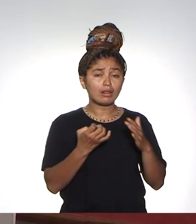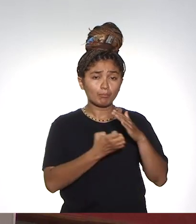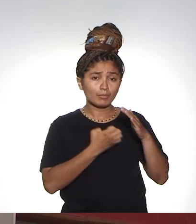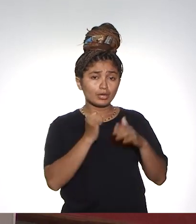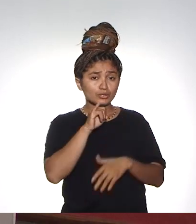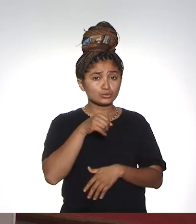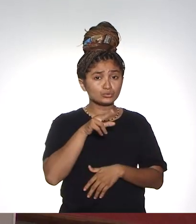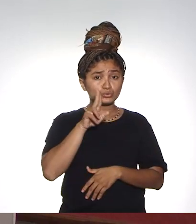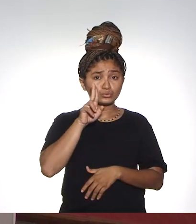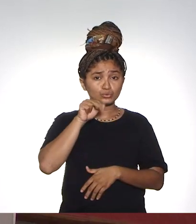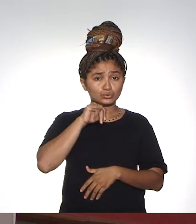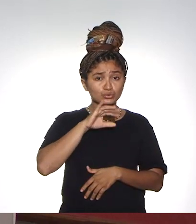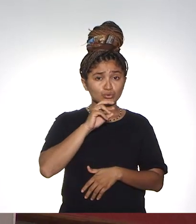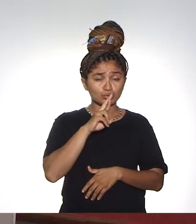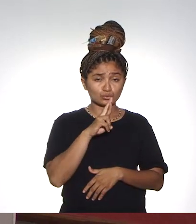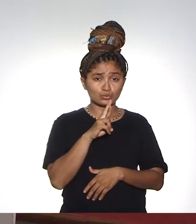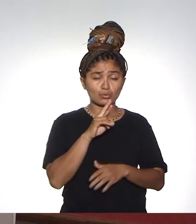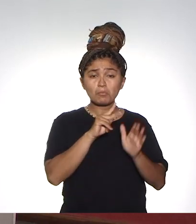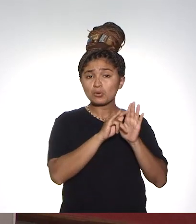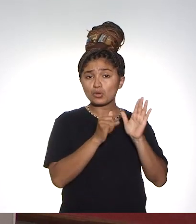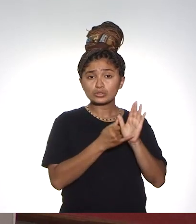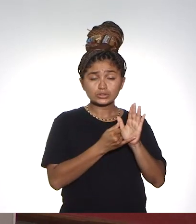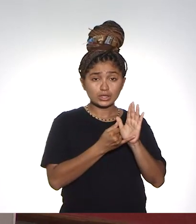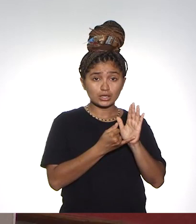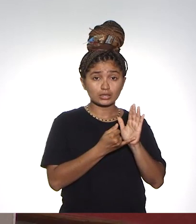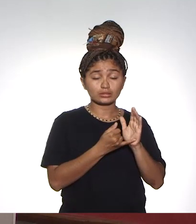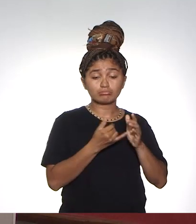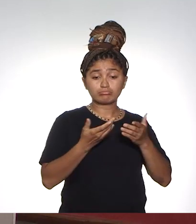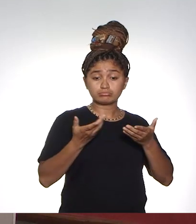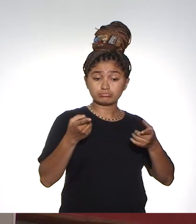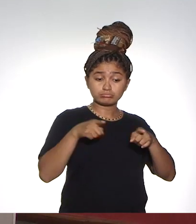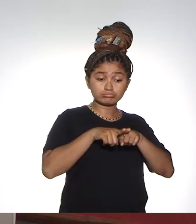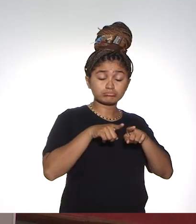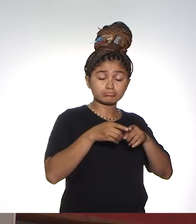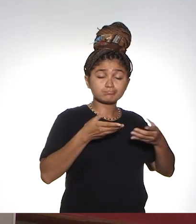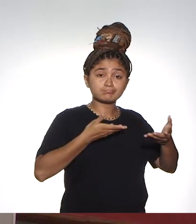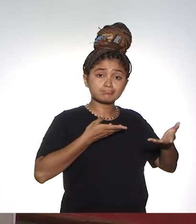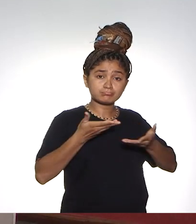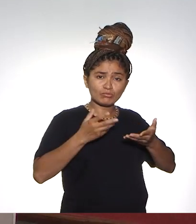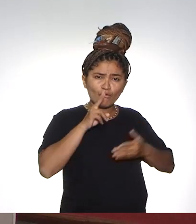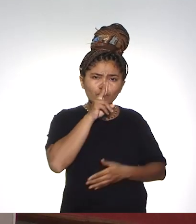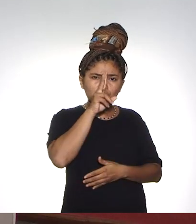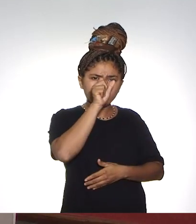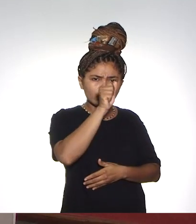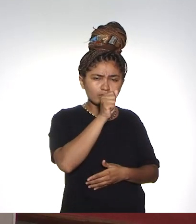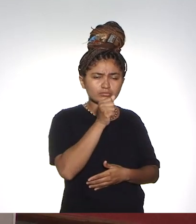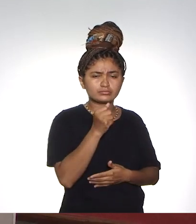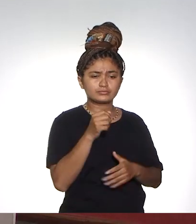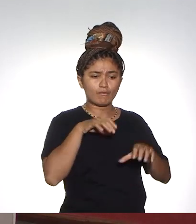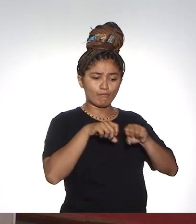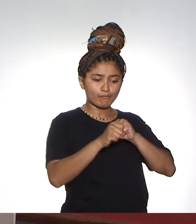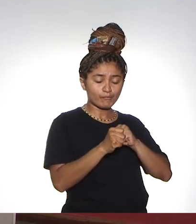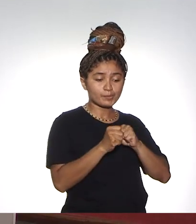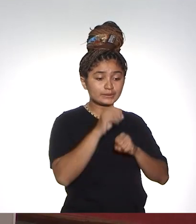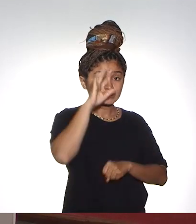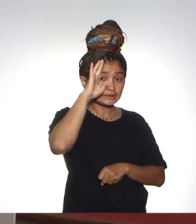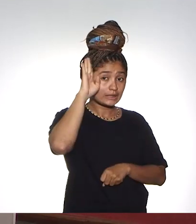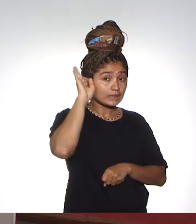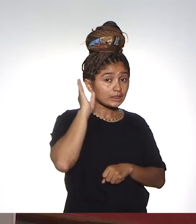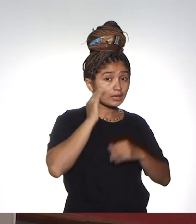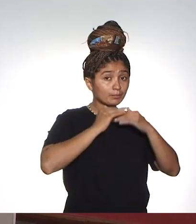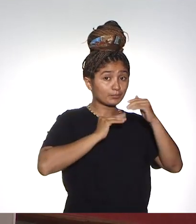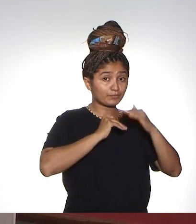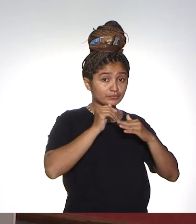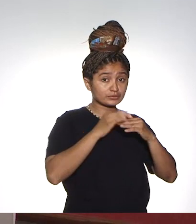realidade, ela passa a operacionalizar com projetos e serviços para fortalecer a formação